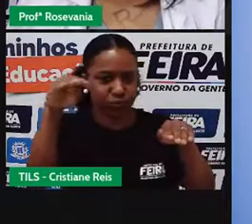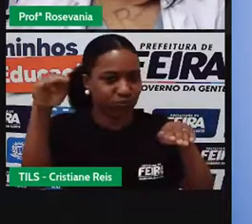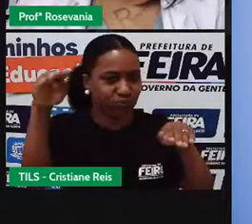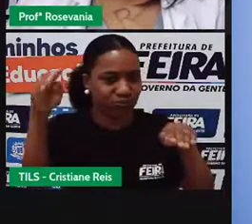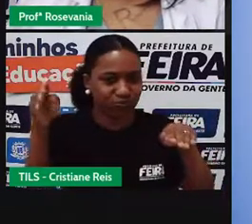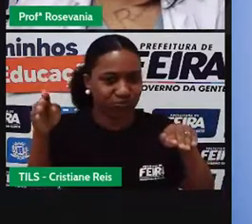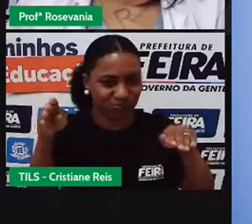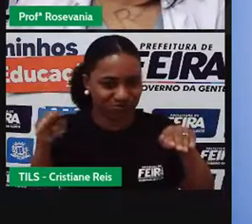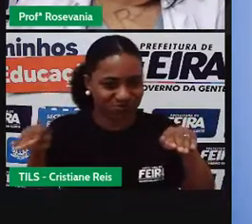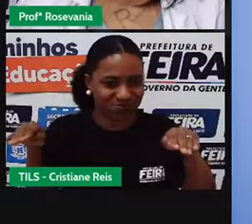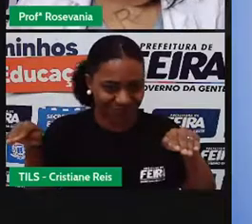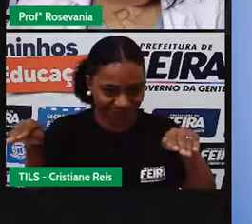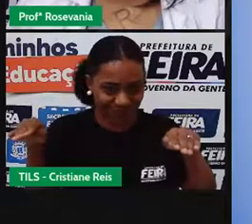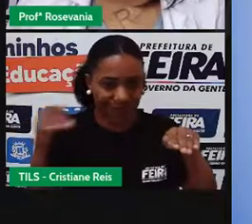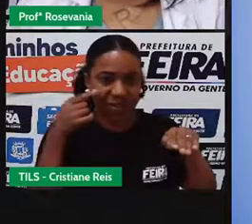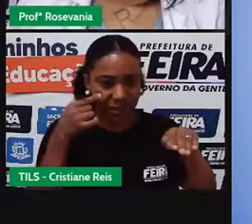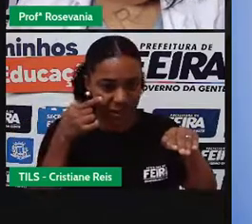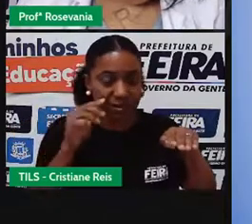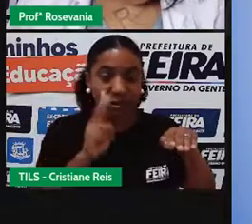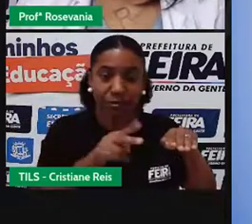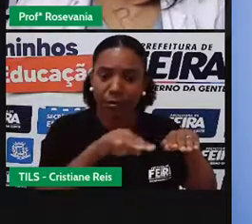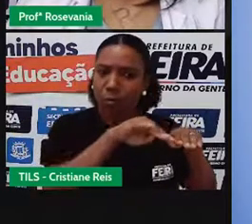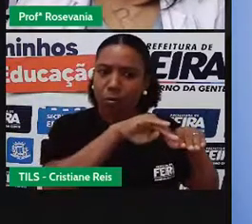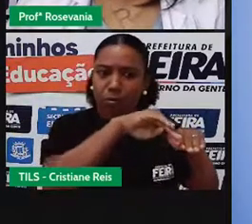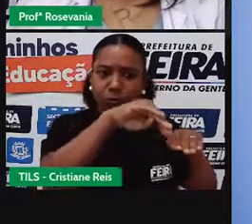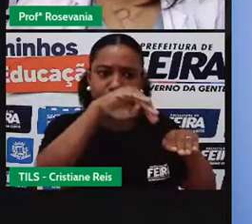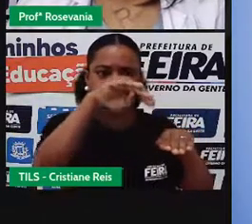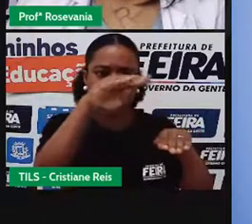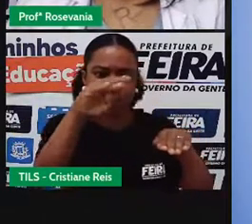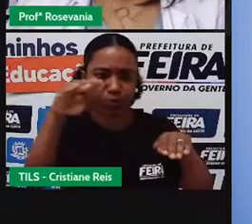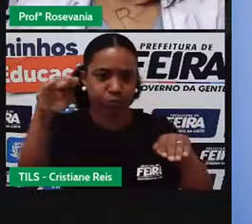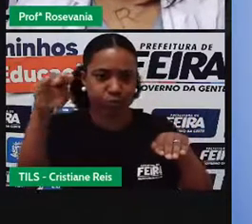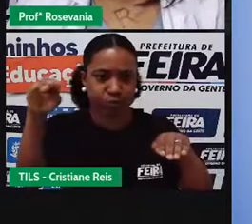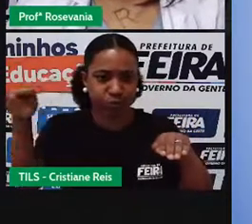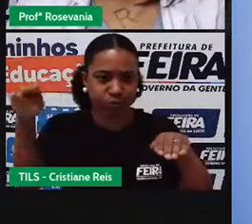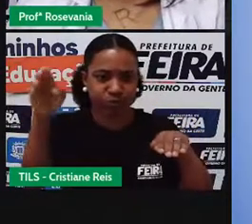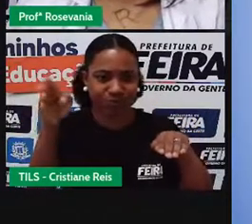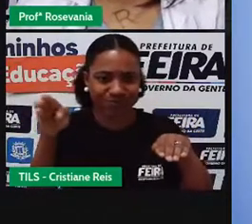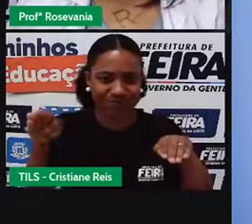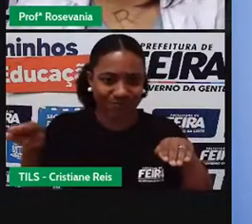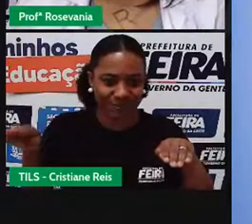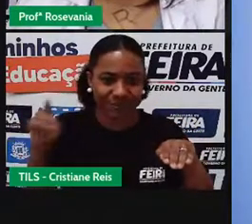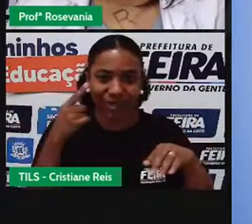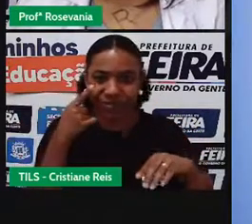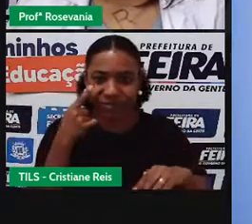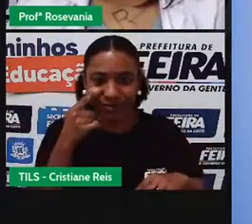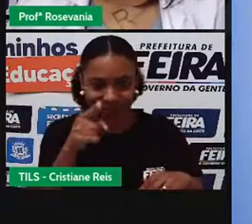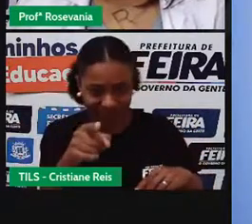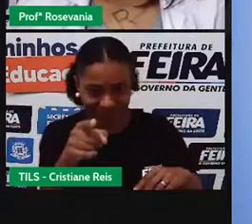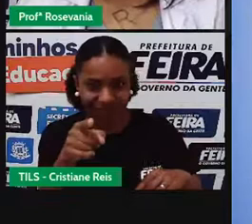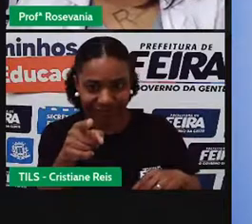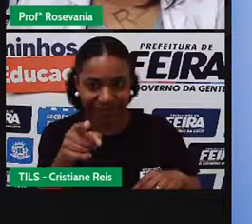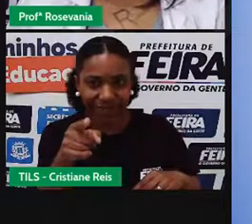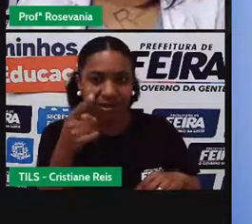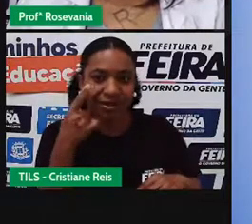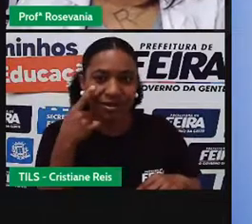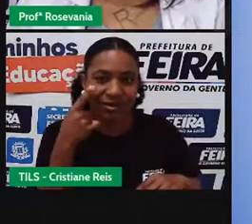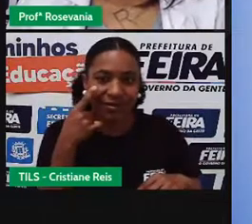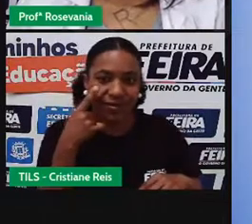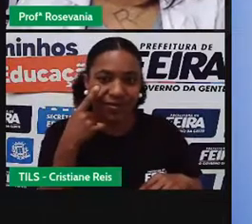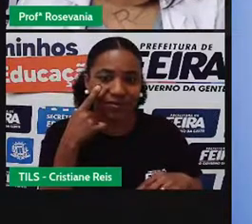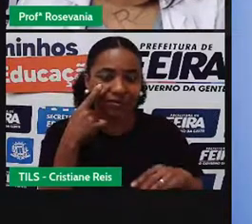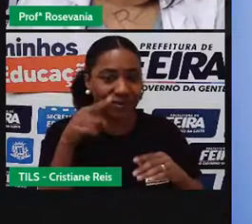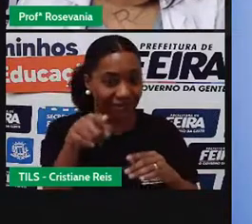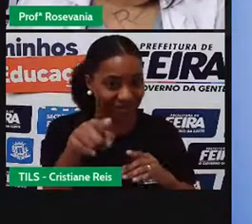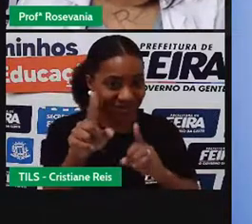volta e uma área plana, né, ao meio. Então, aqui é a vista, né, pra quem não tá conseguindo localizar